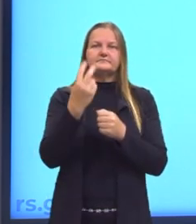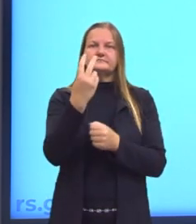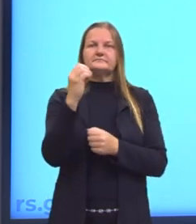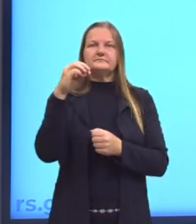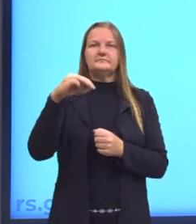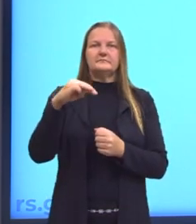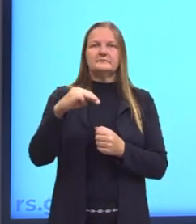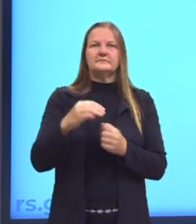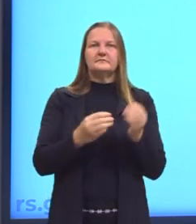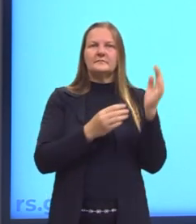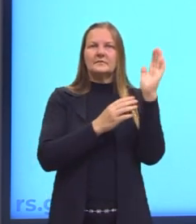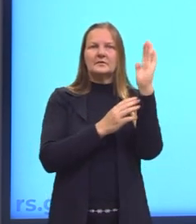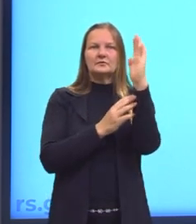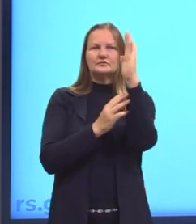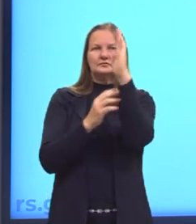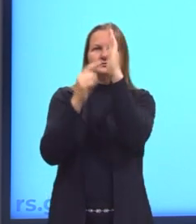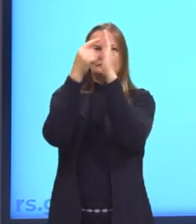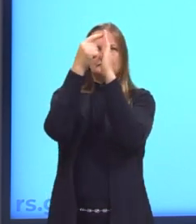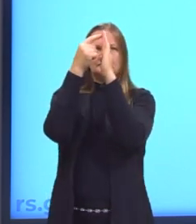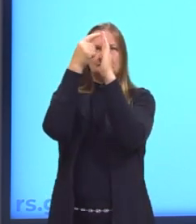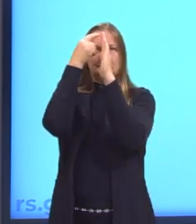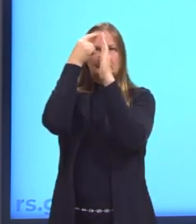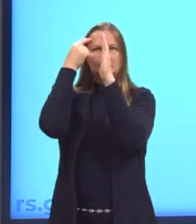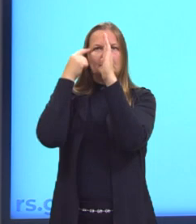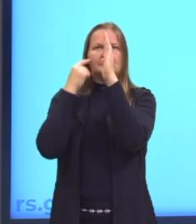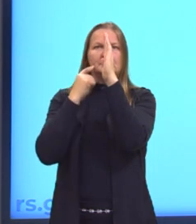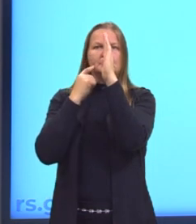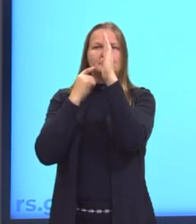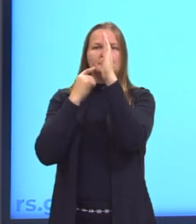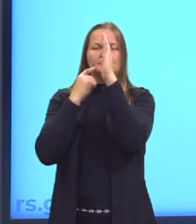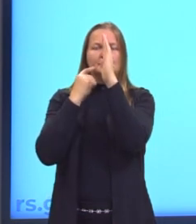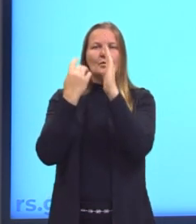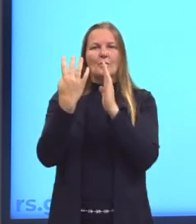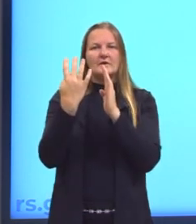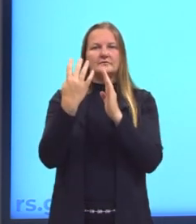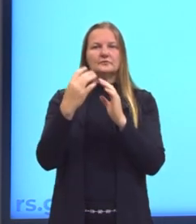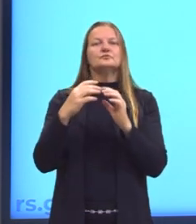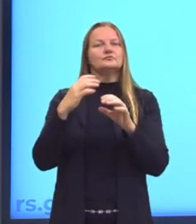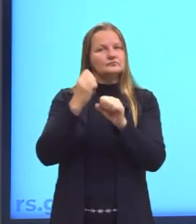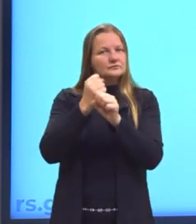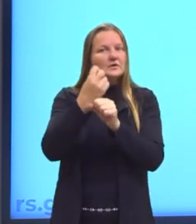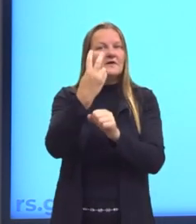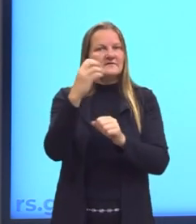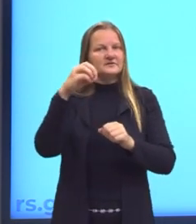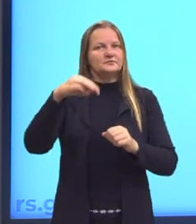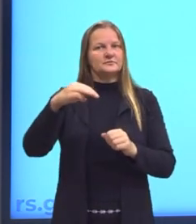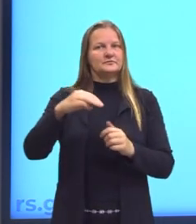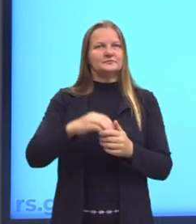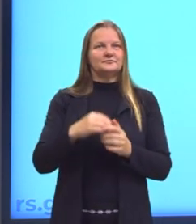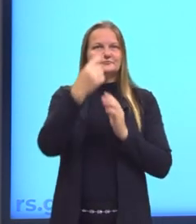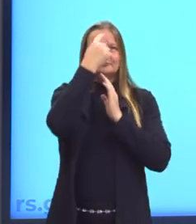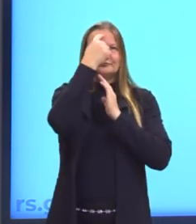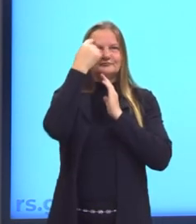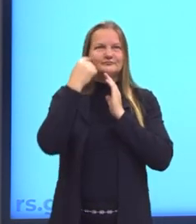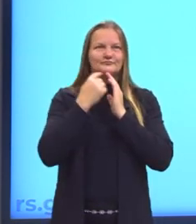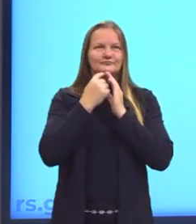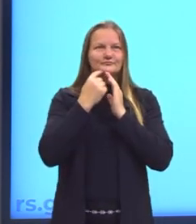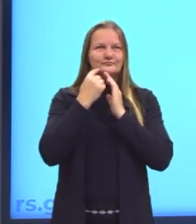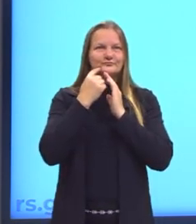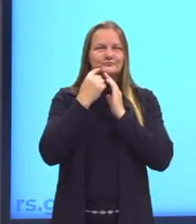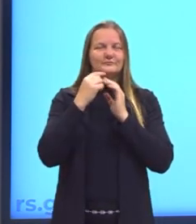Os 20 minutos, olha, ele vem aqui do 12 até aqui o 4. Esse espaço que está aqui preenchido